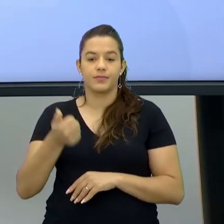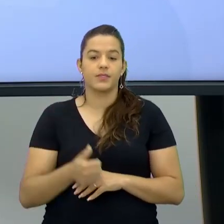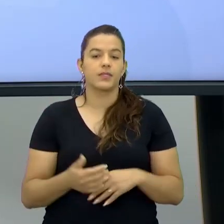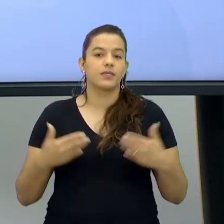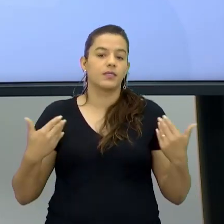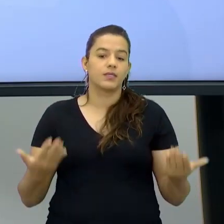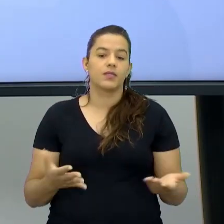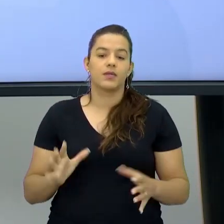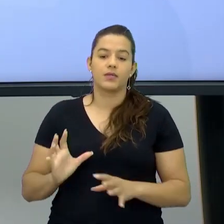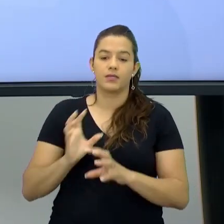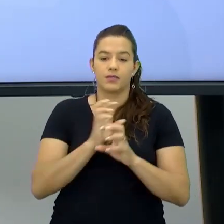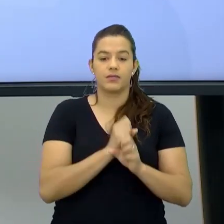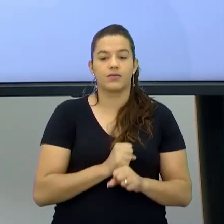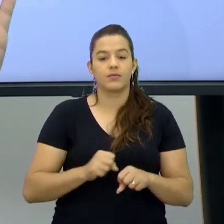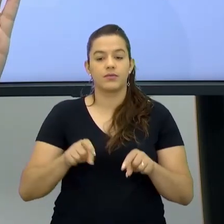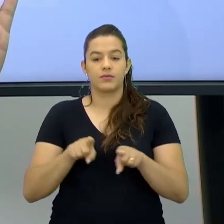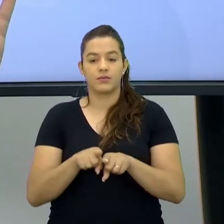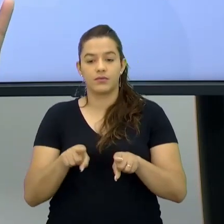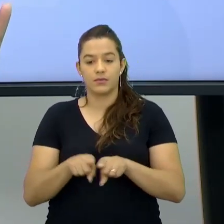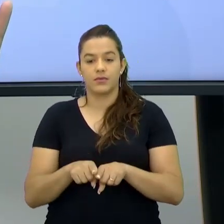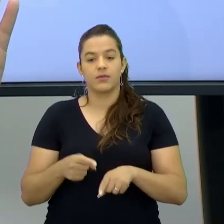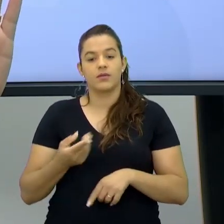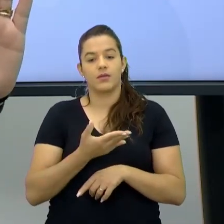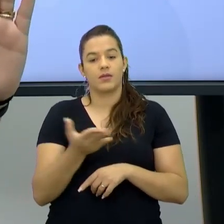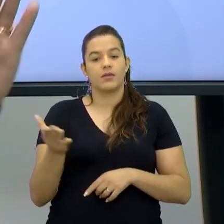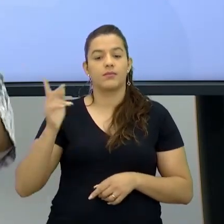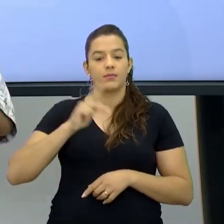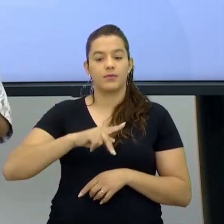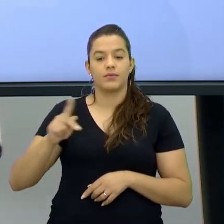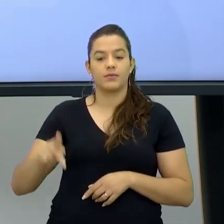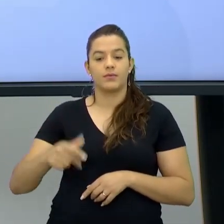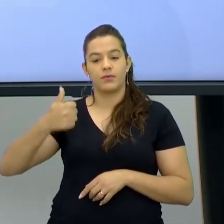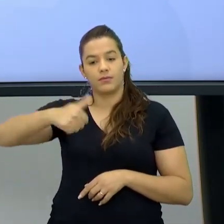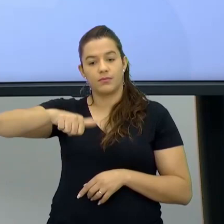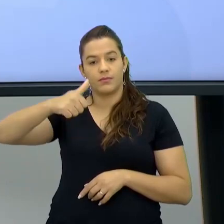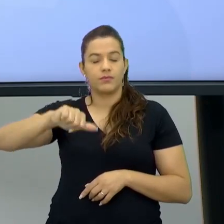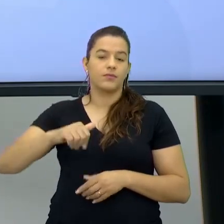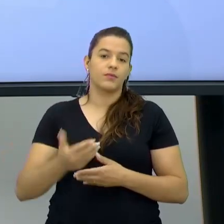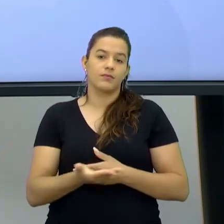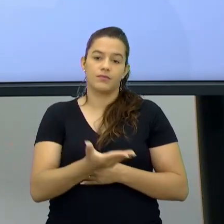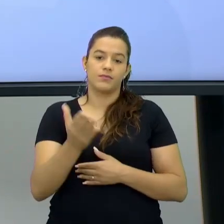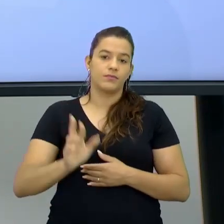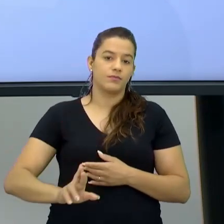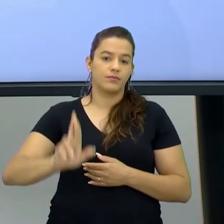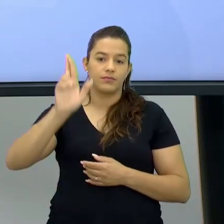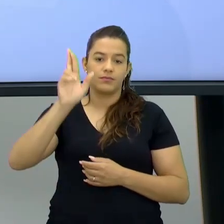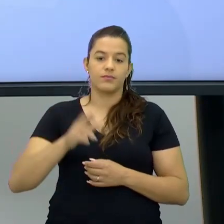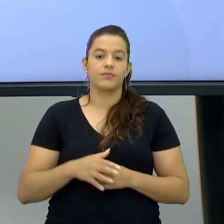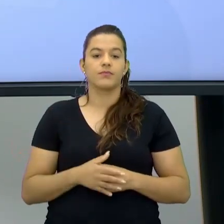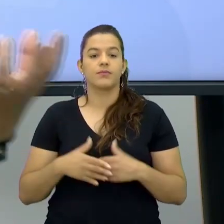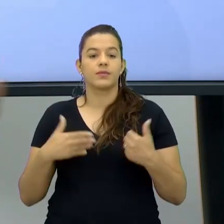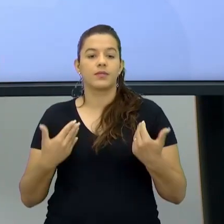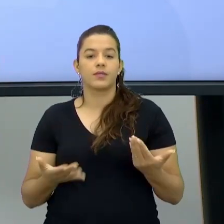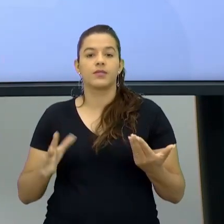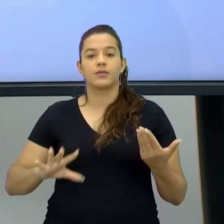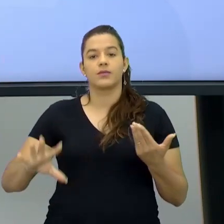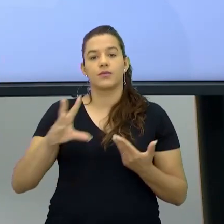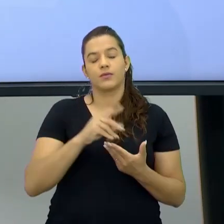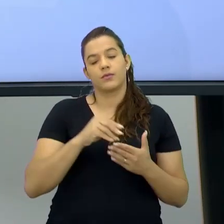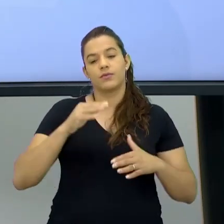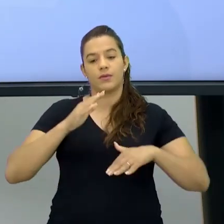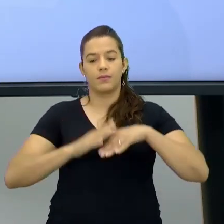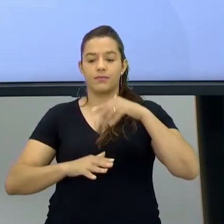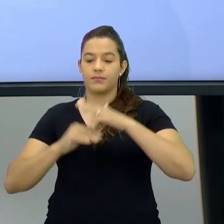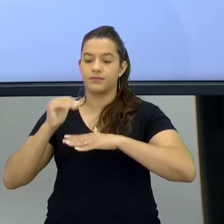questão de nota também né É claro que aí Professor A avaliação é por sua conta A gente só vem falando Que essa prática é tão